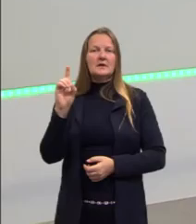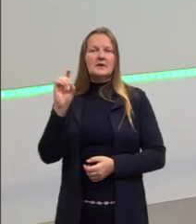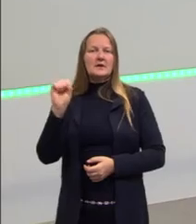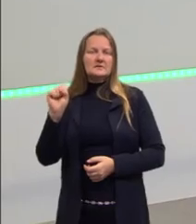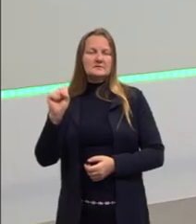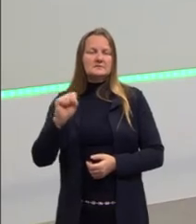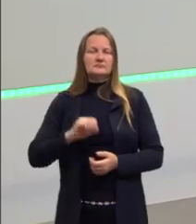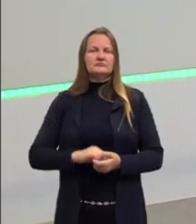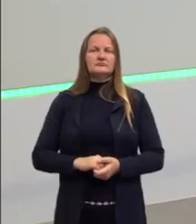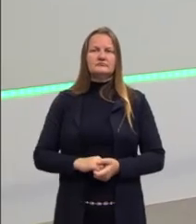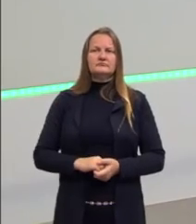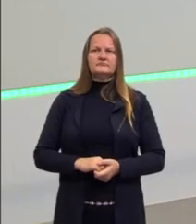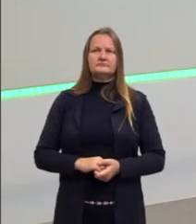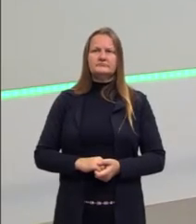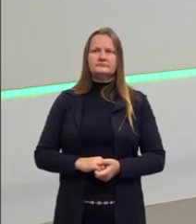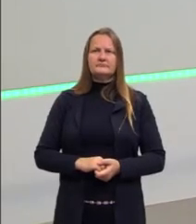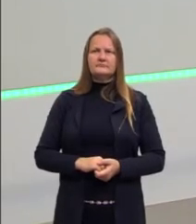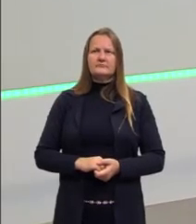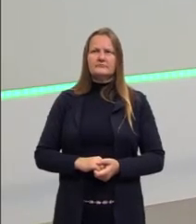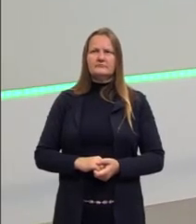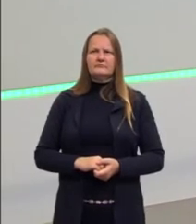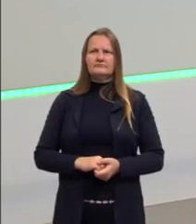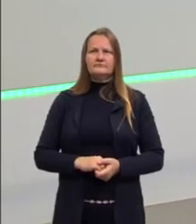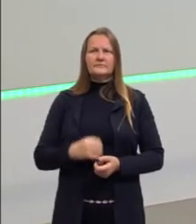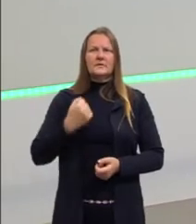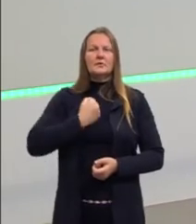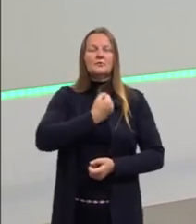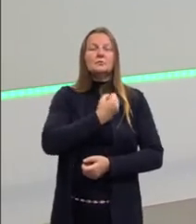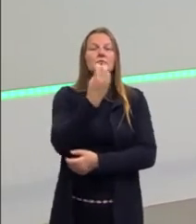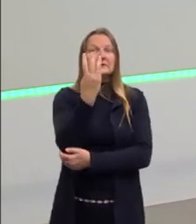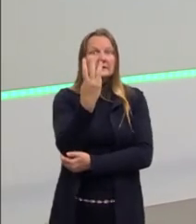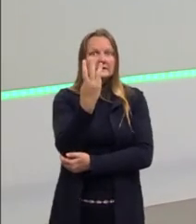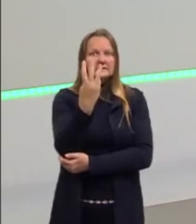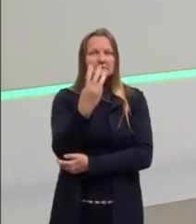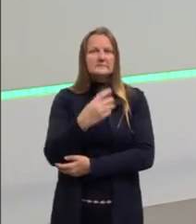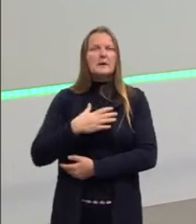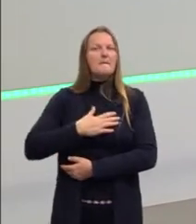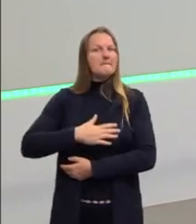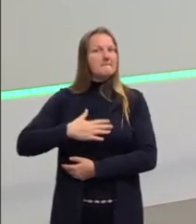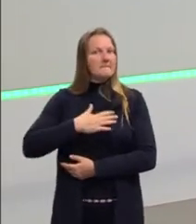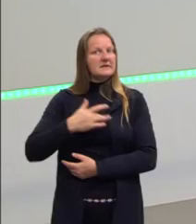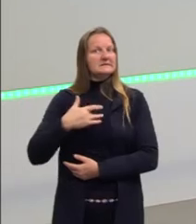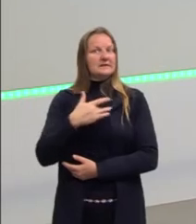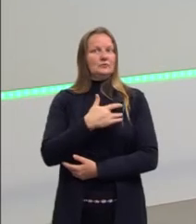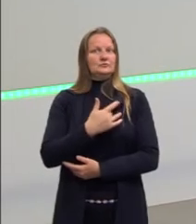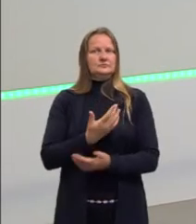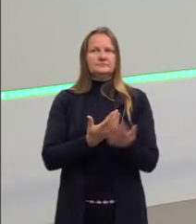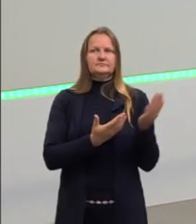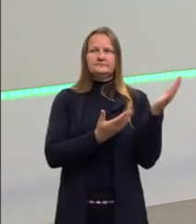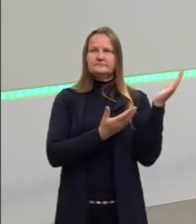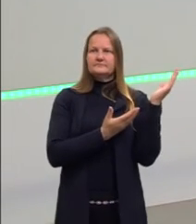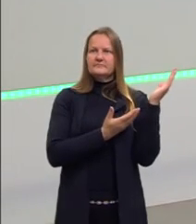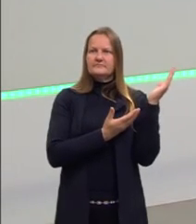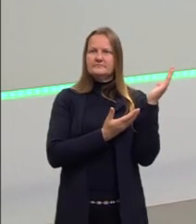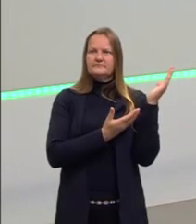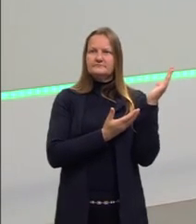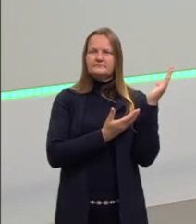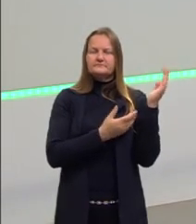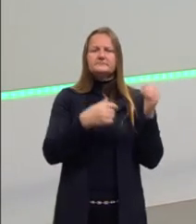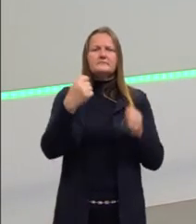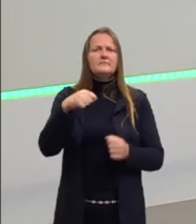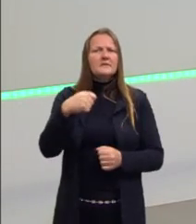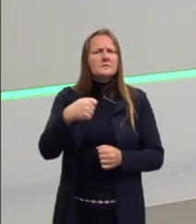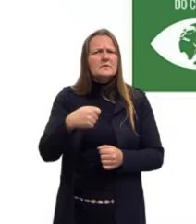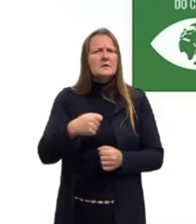Certo, gente? Então, vamos focar no de Número 3, que quer dizer o quê, né? Deve-se assegurar